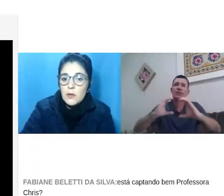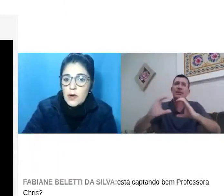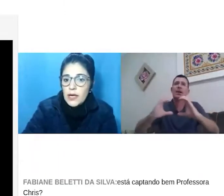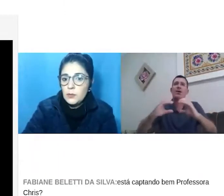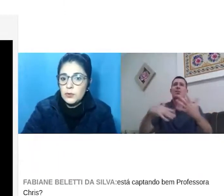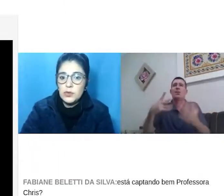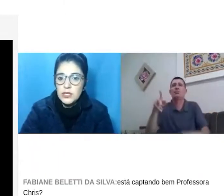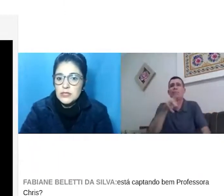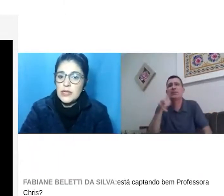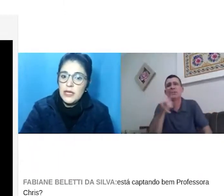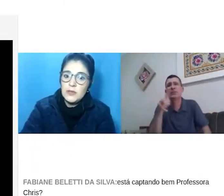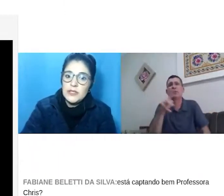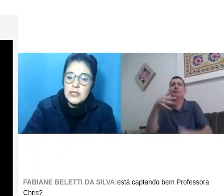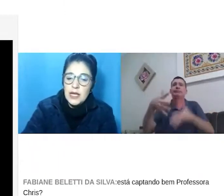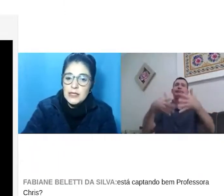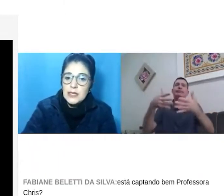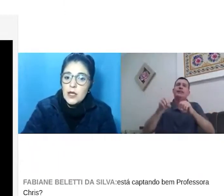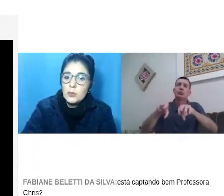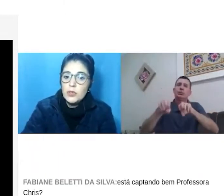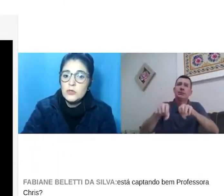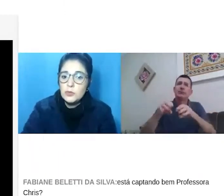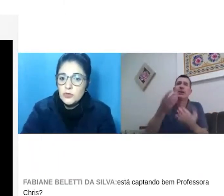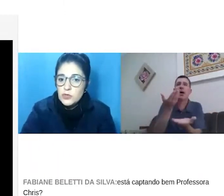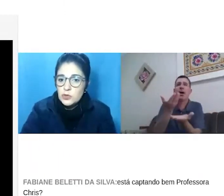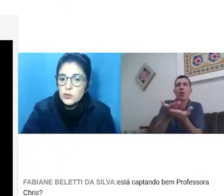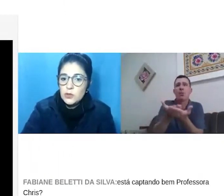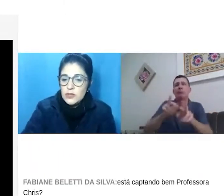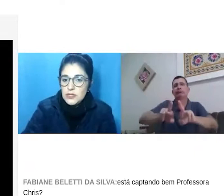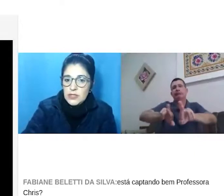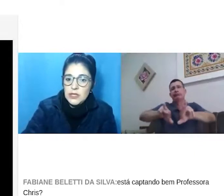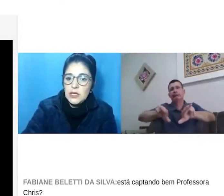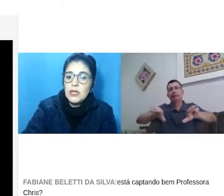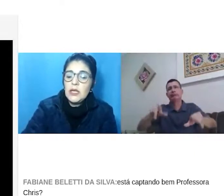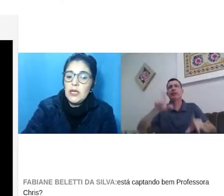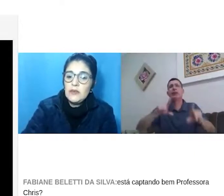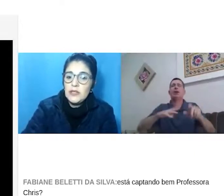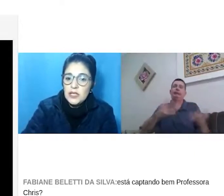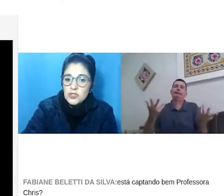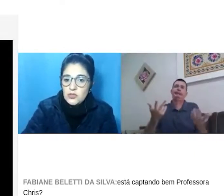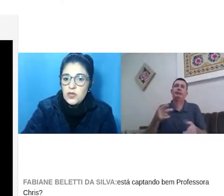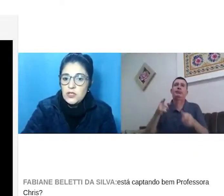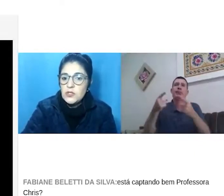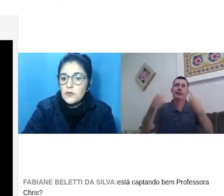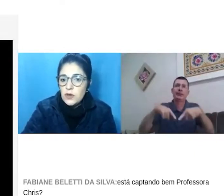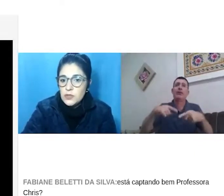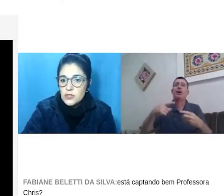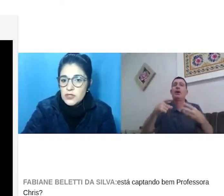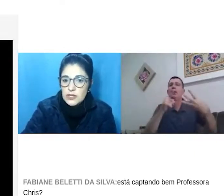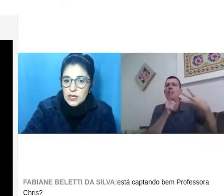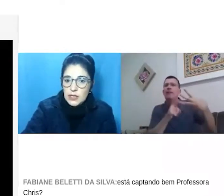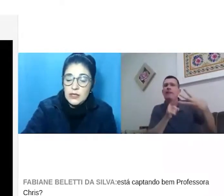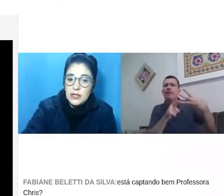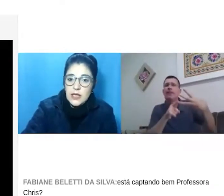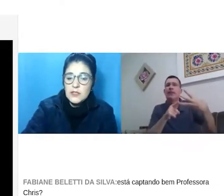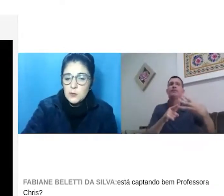não é o português, é a língua de sinais. Por isso, o professor, quando ensina, ele vai ter que achar diferentes formas de